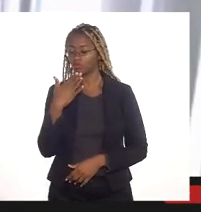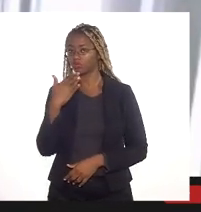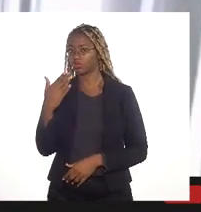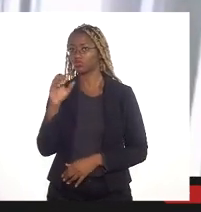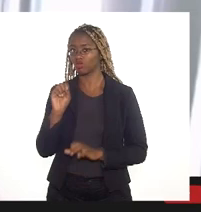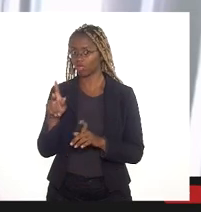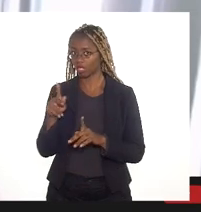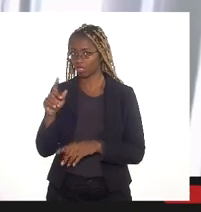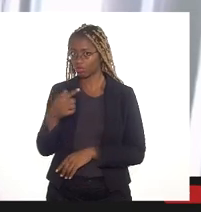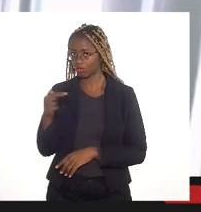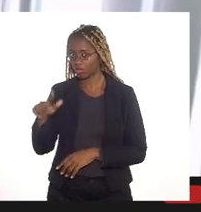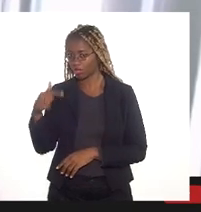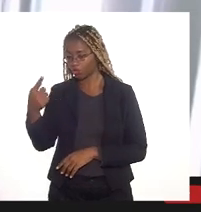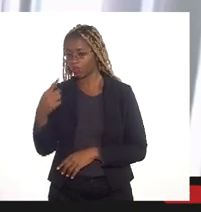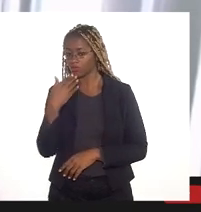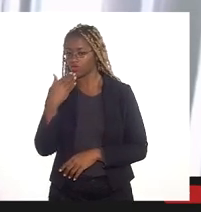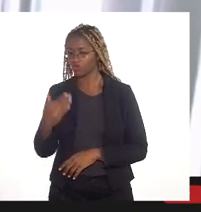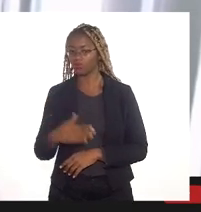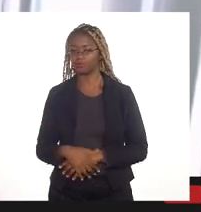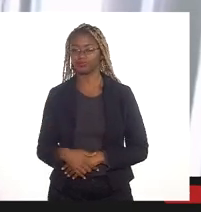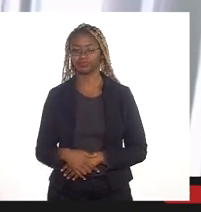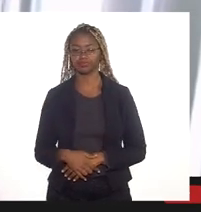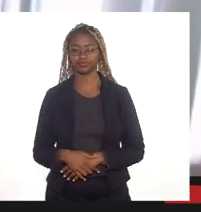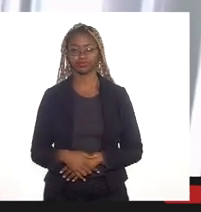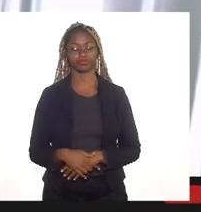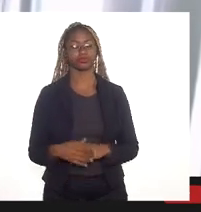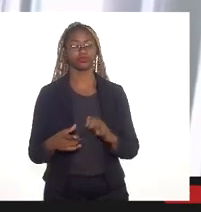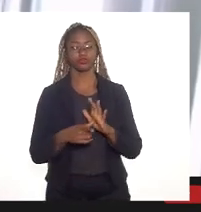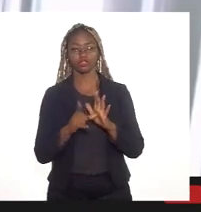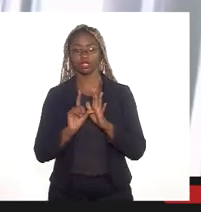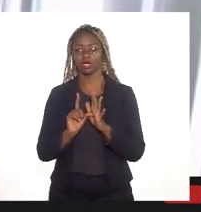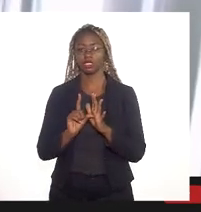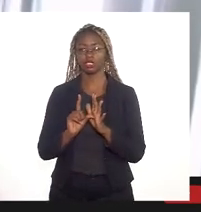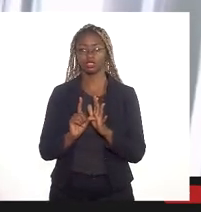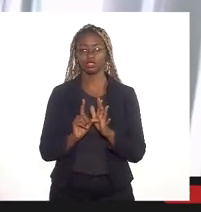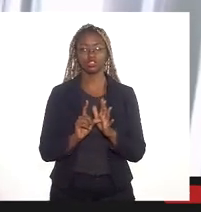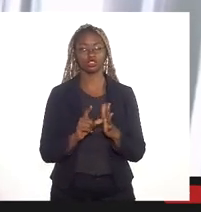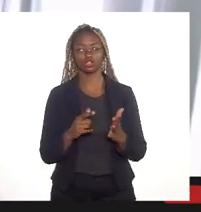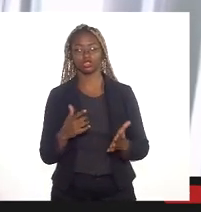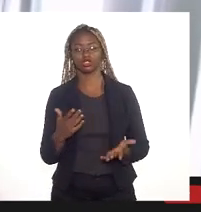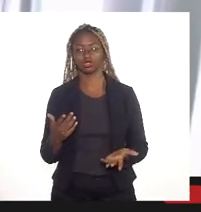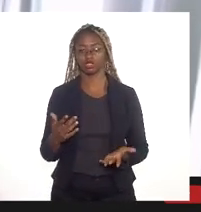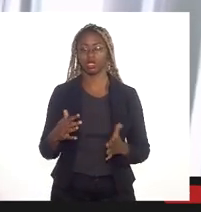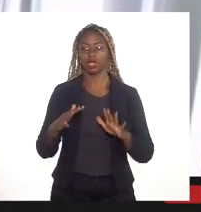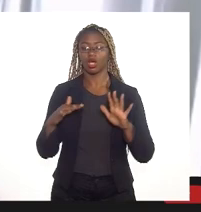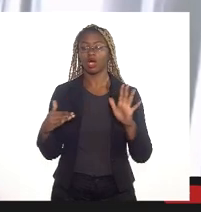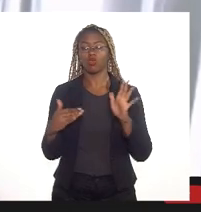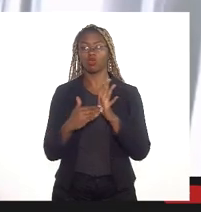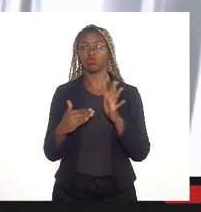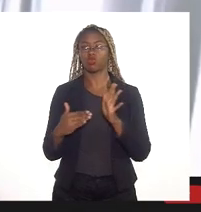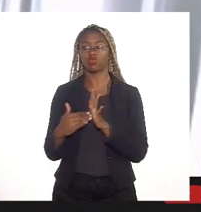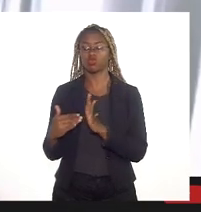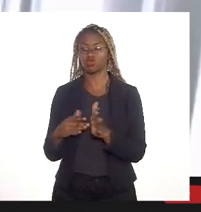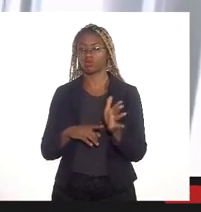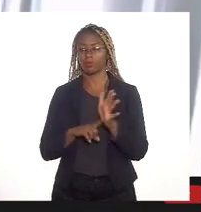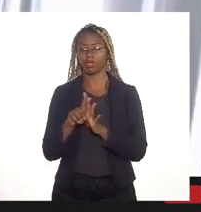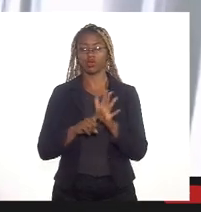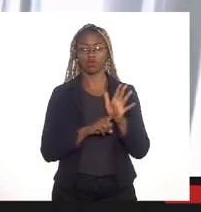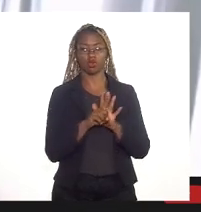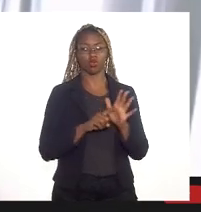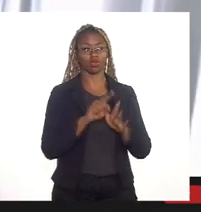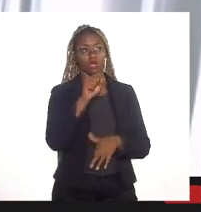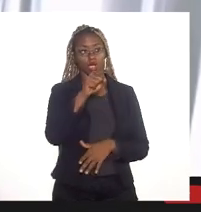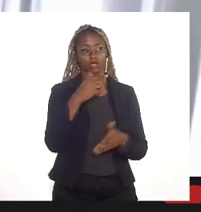início da próxima semana. Bom, eu passo a palavra antes da gente fazer algumas rodadas de... uma última rodada de perguntas e questionamentos ao